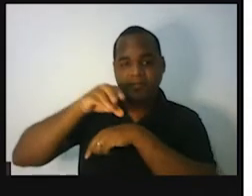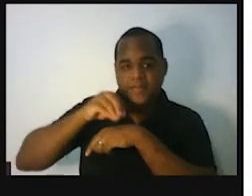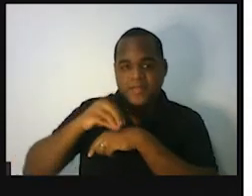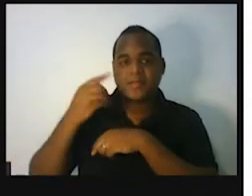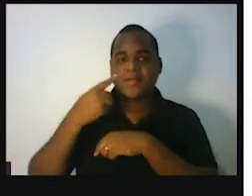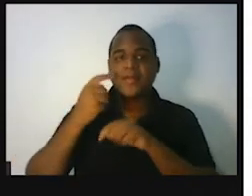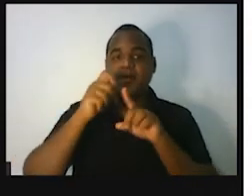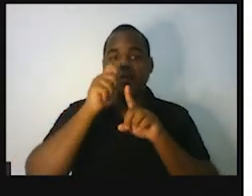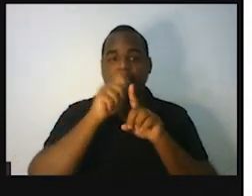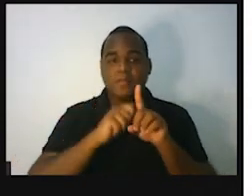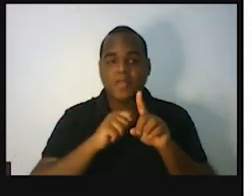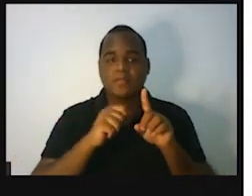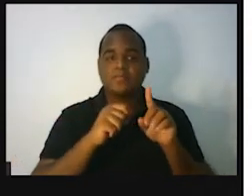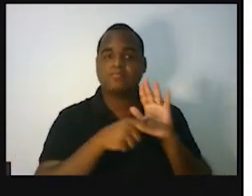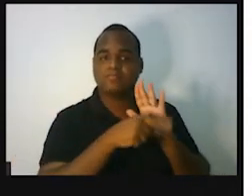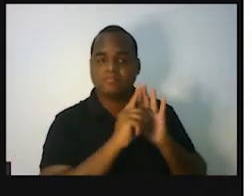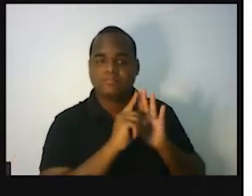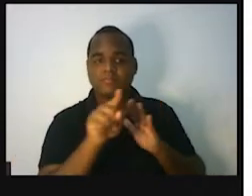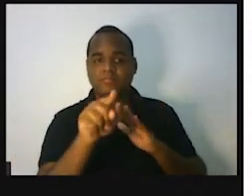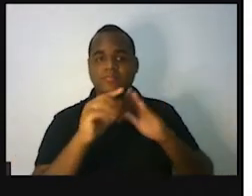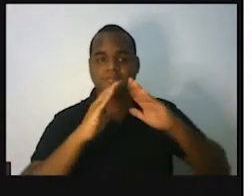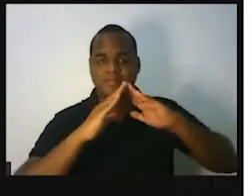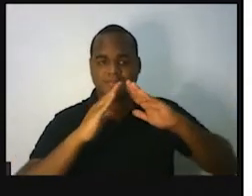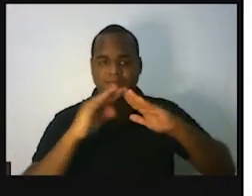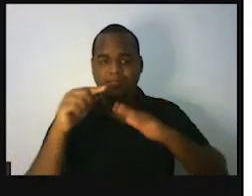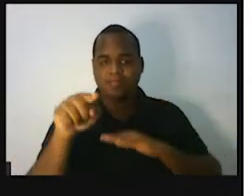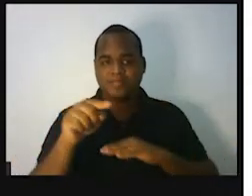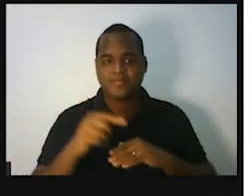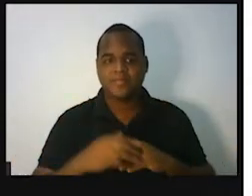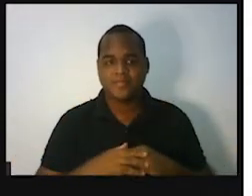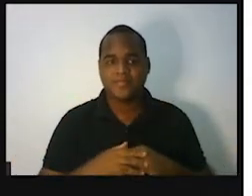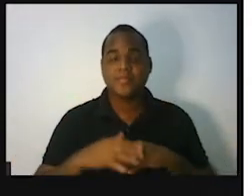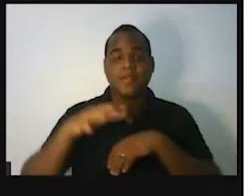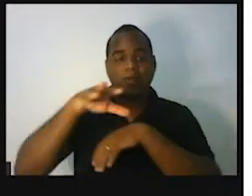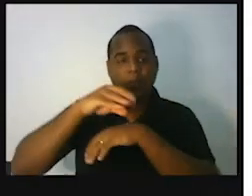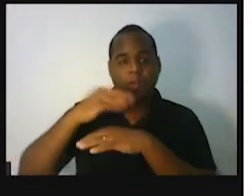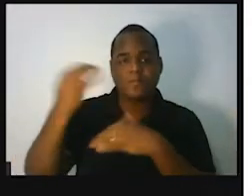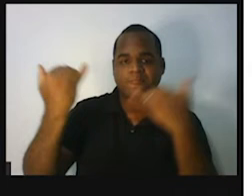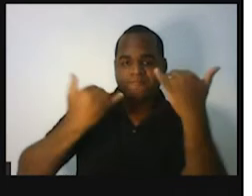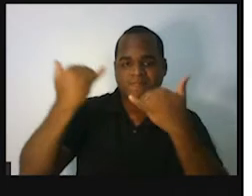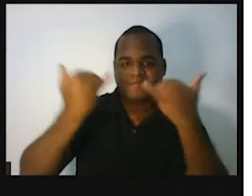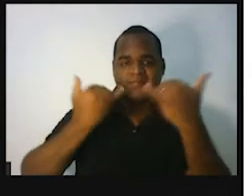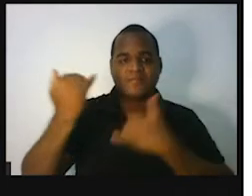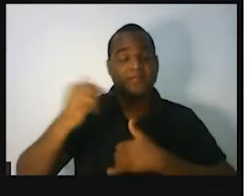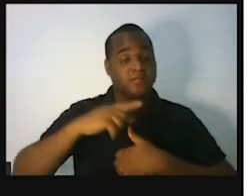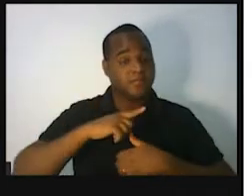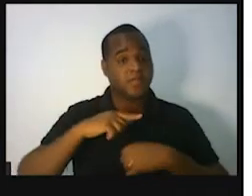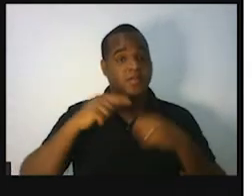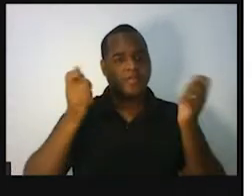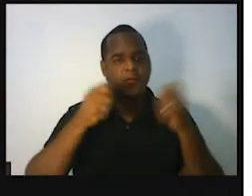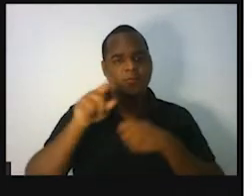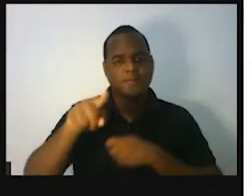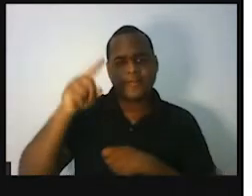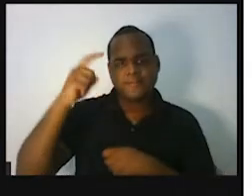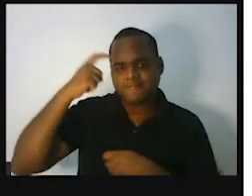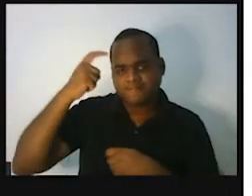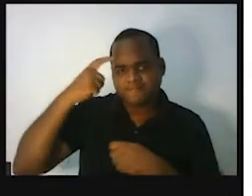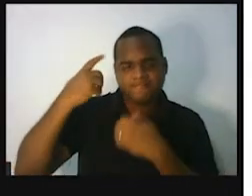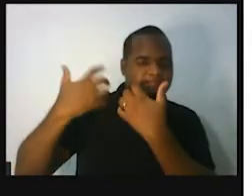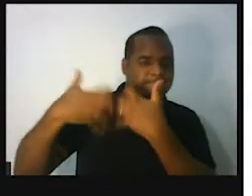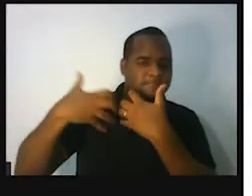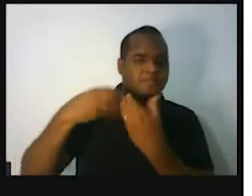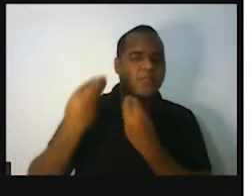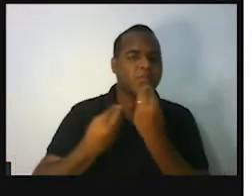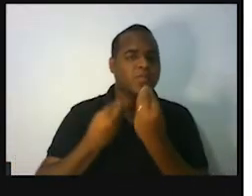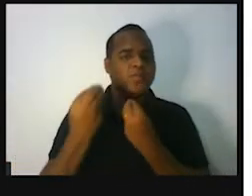do mês mais atual aí da sua casa e usar as informações que tem nela para já ir pensando em como você